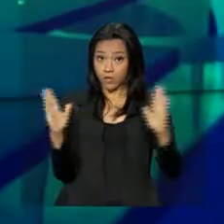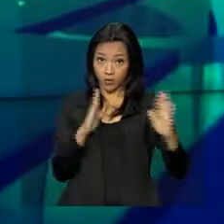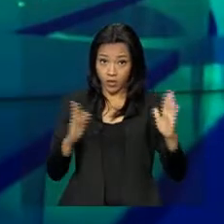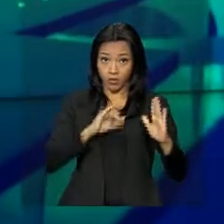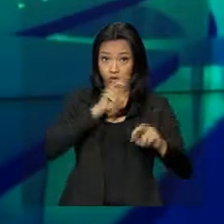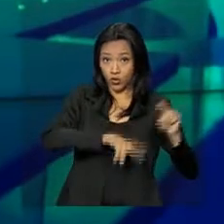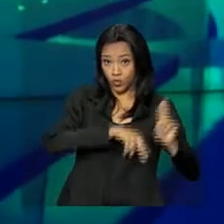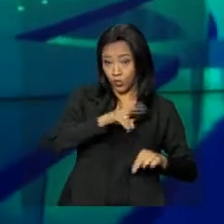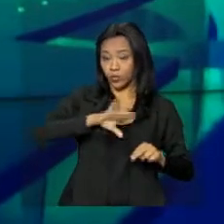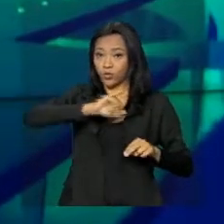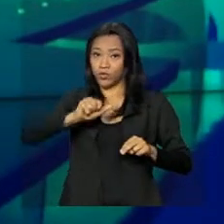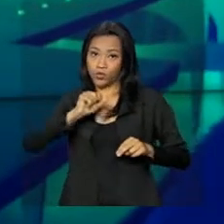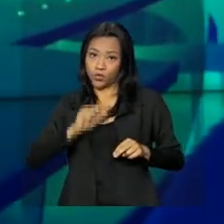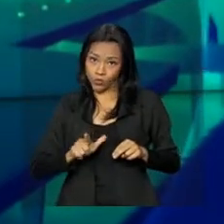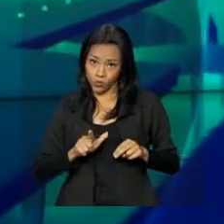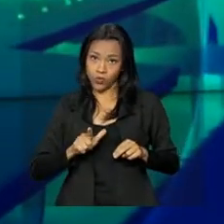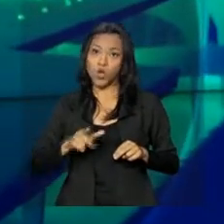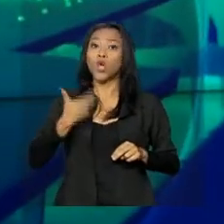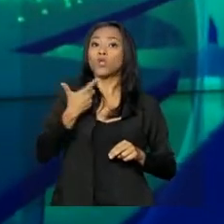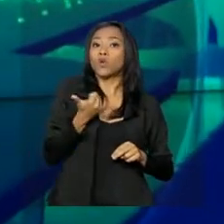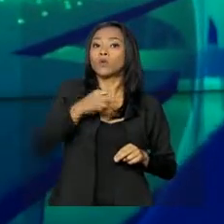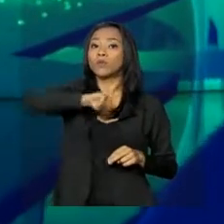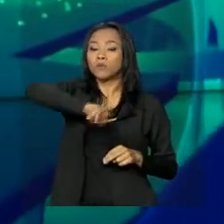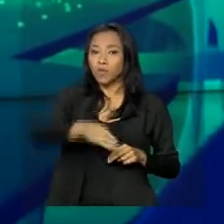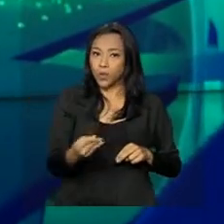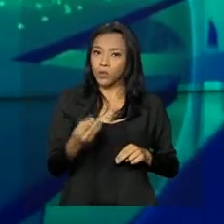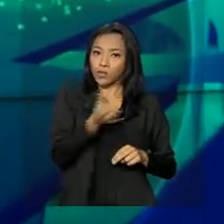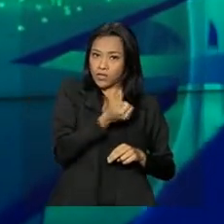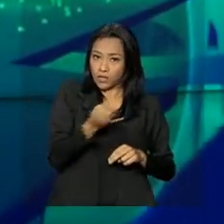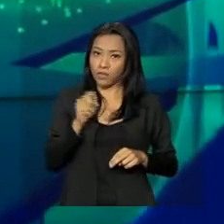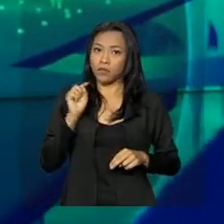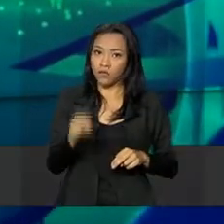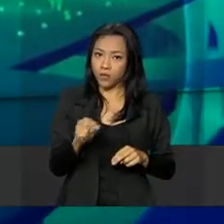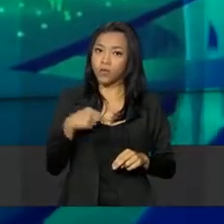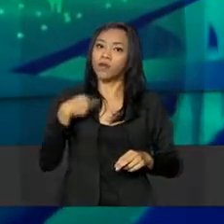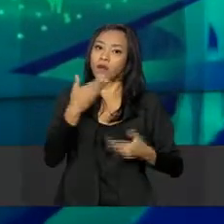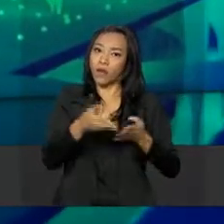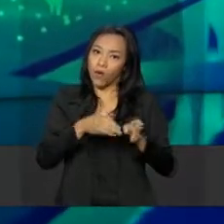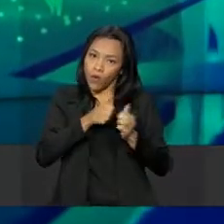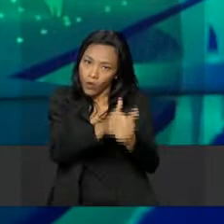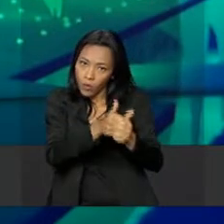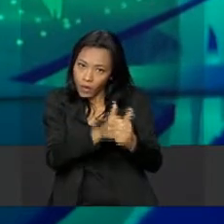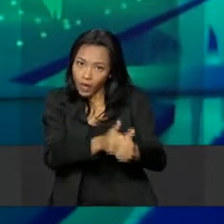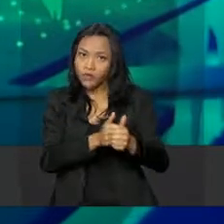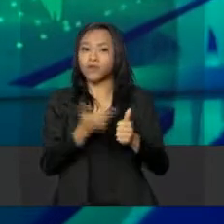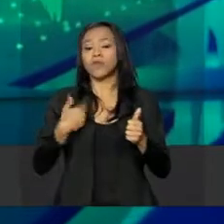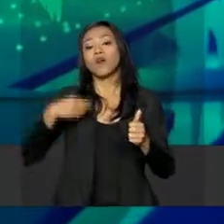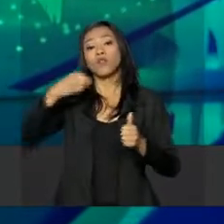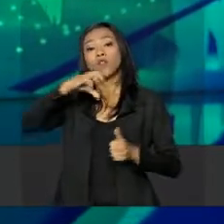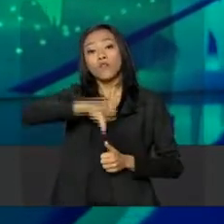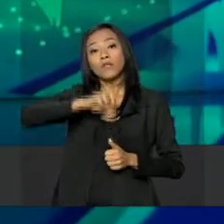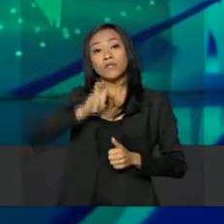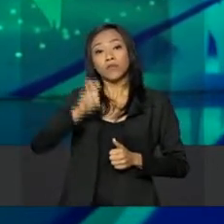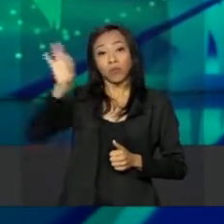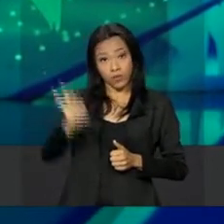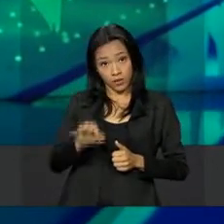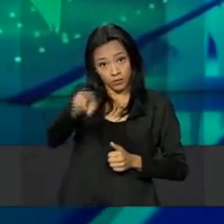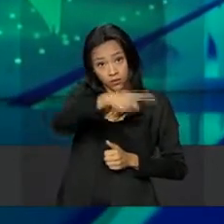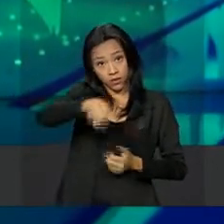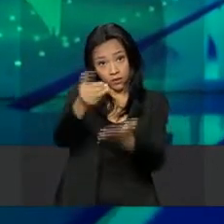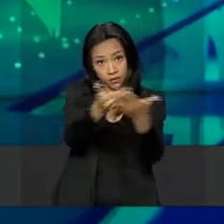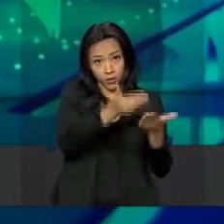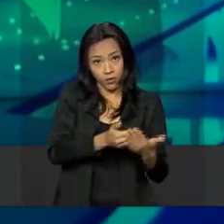julho, dos 12 milhões e 600 mil estudantes acompanhados pelo programa, 95% deles, ou seja,